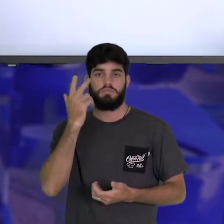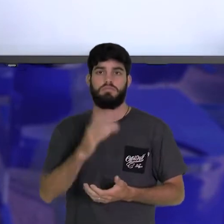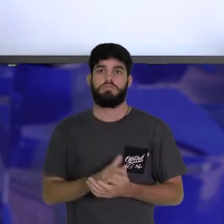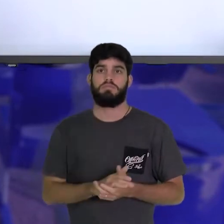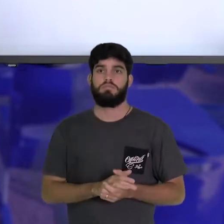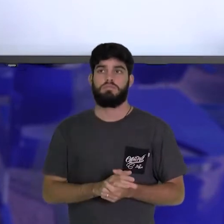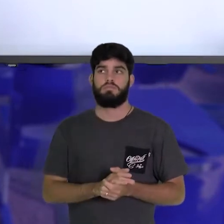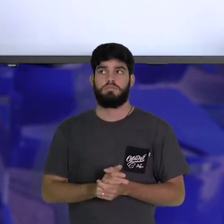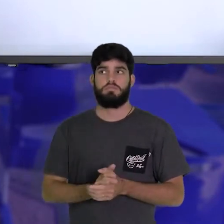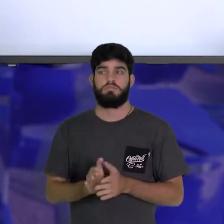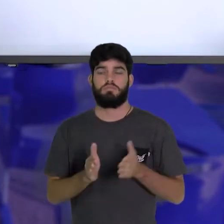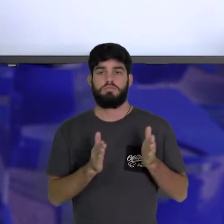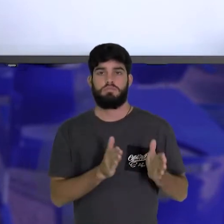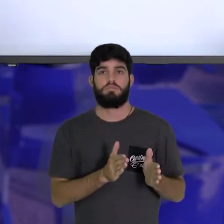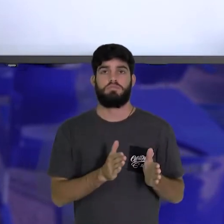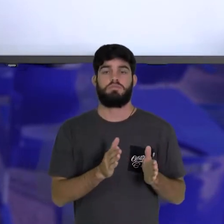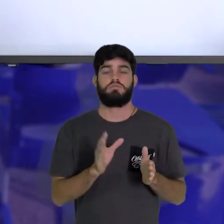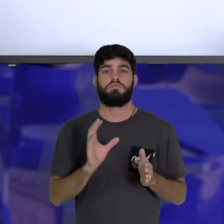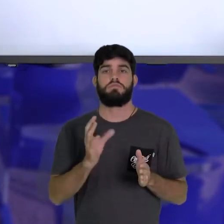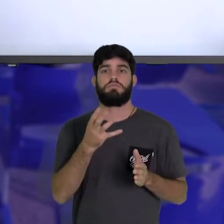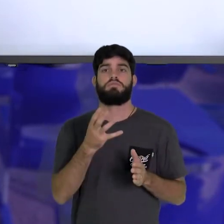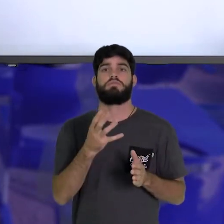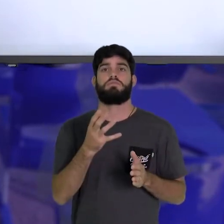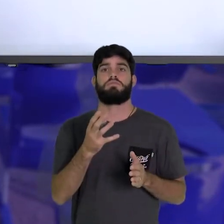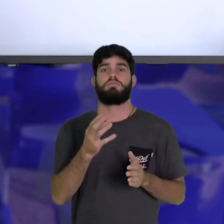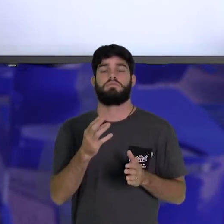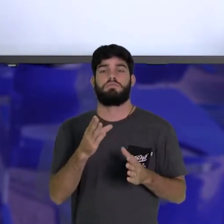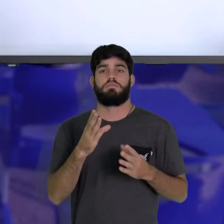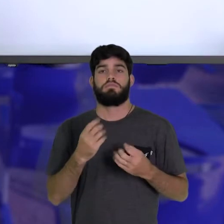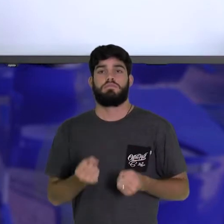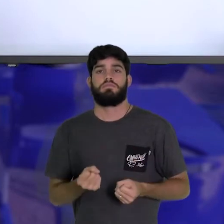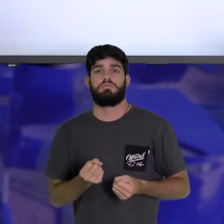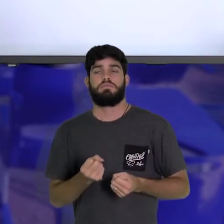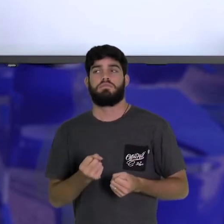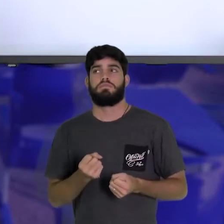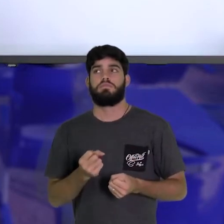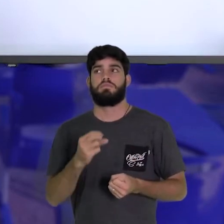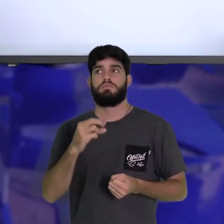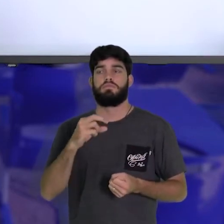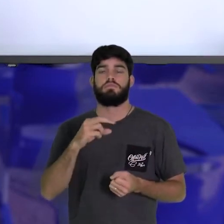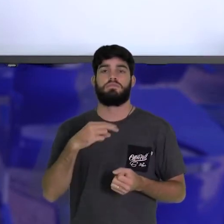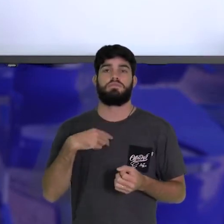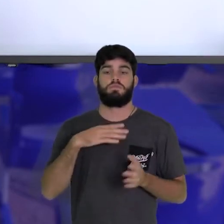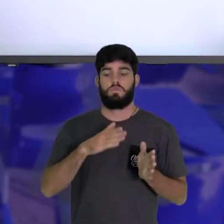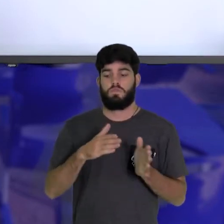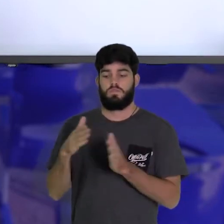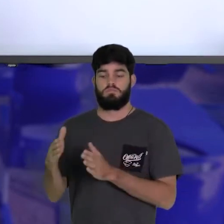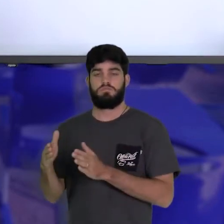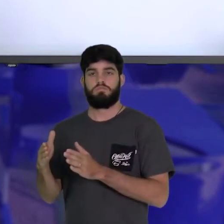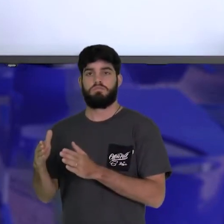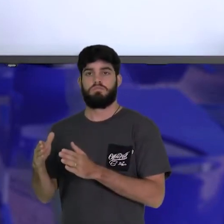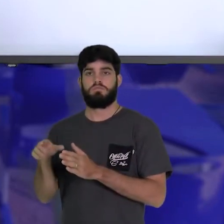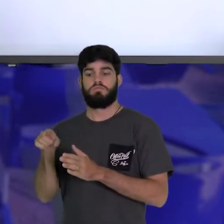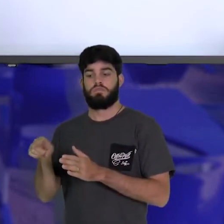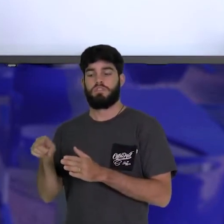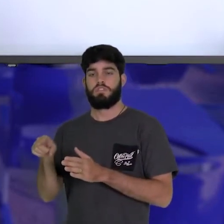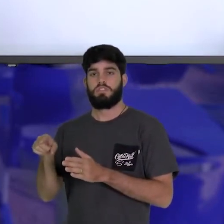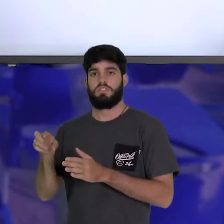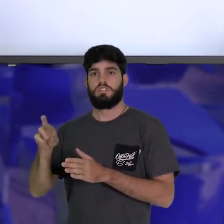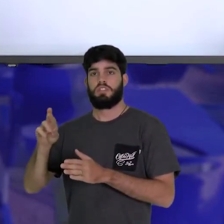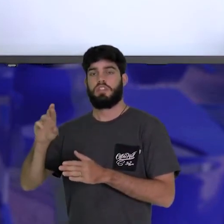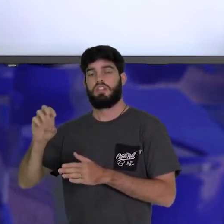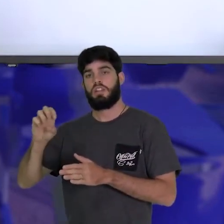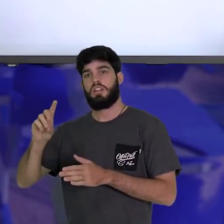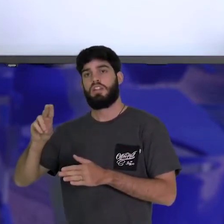lado, está sofrendo oxidação, é o ânodo, é o polo negativo, e desse lado, está sofrendo a